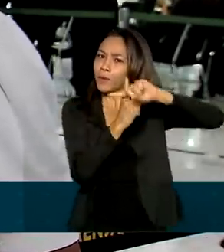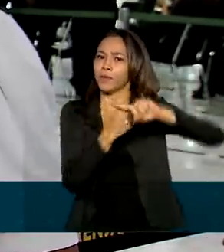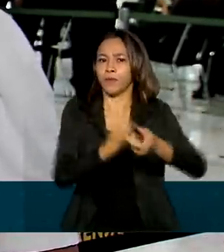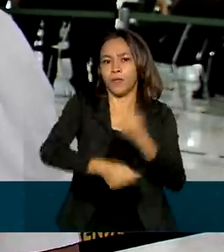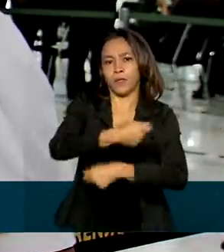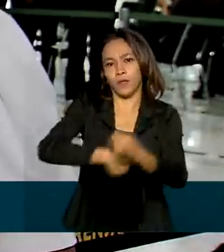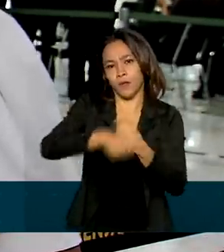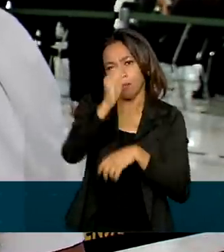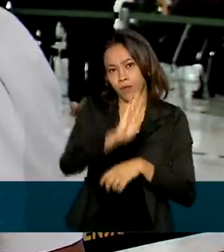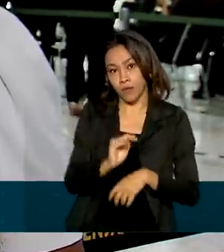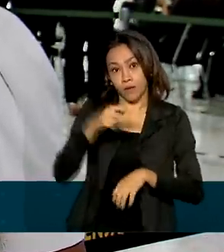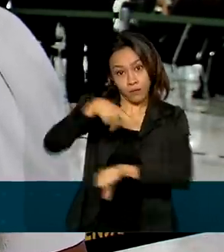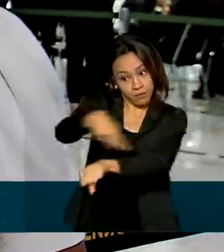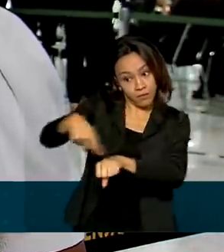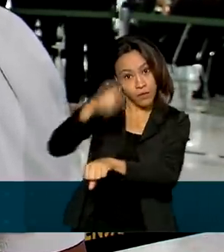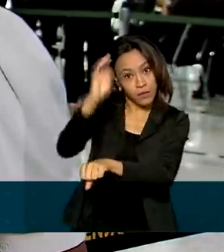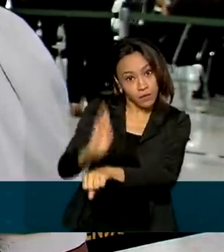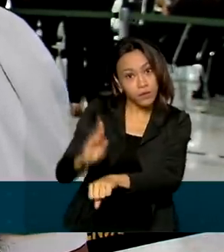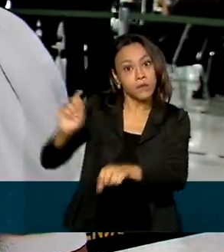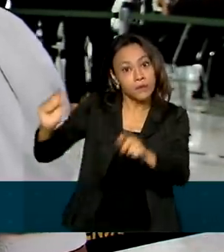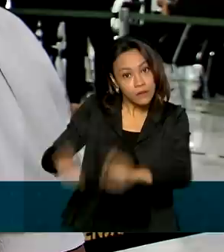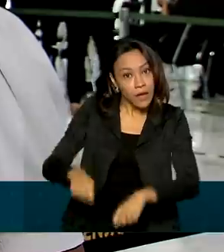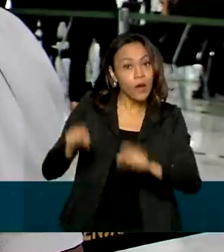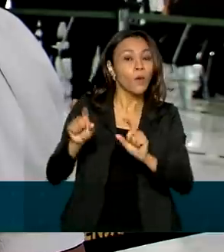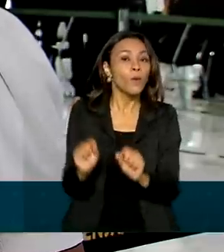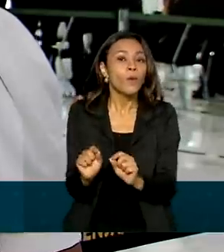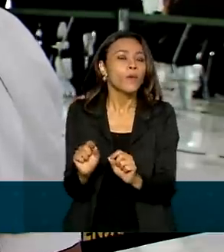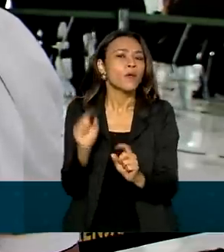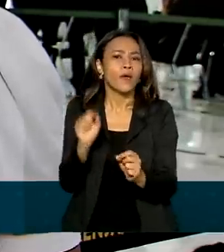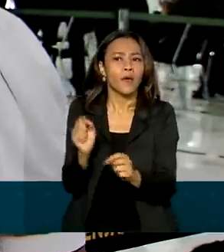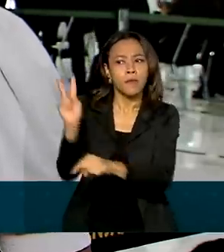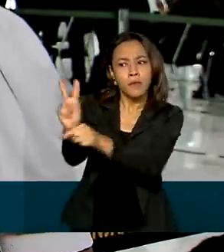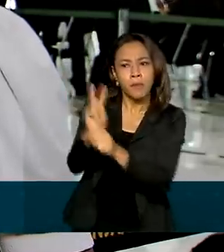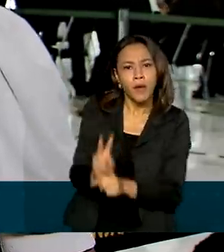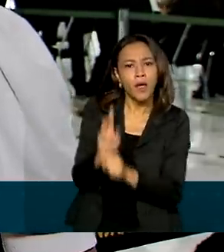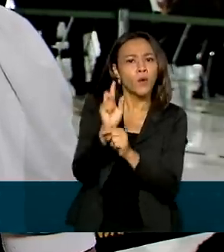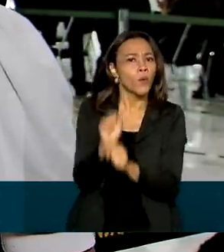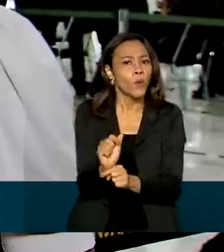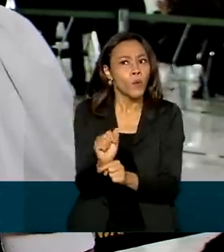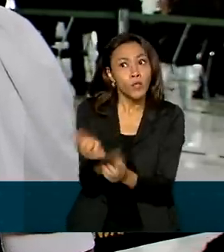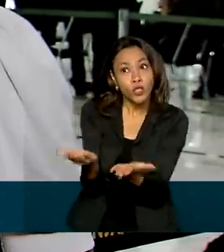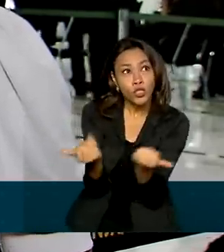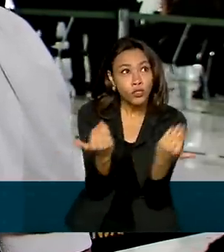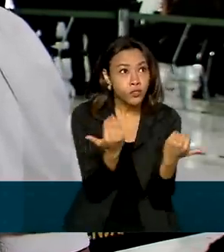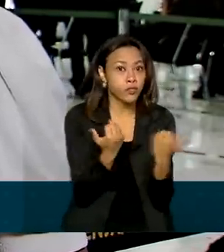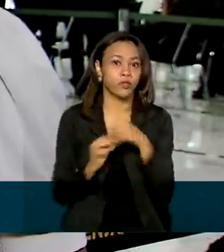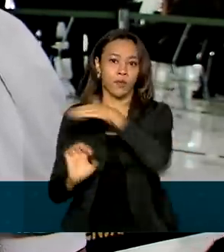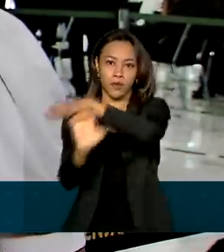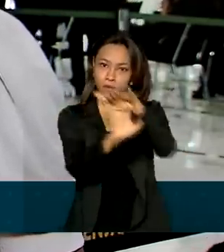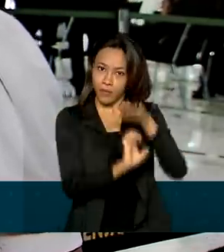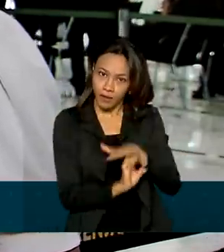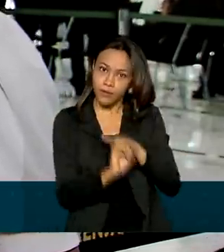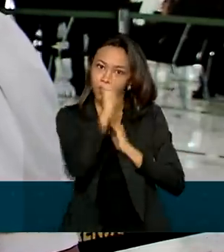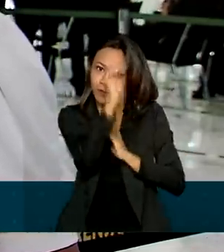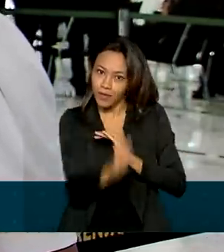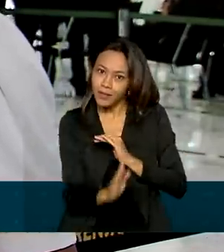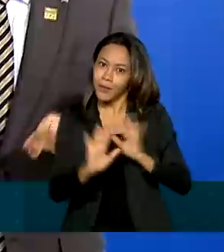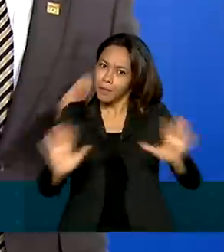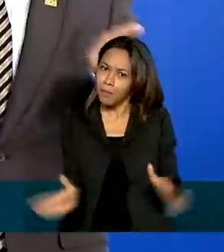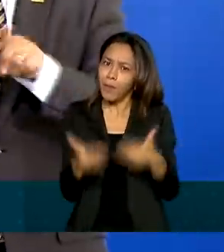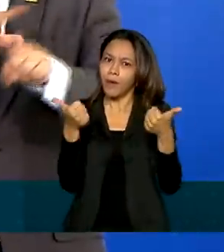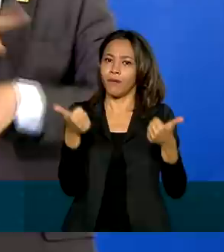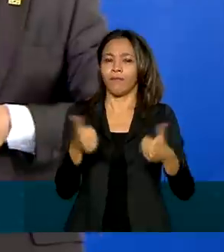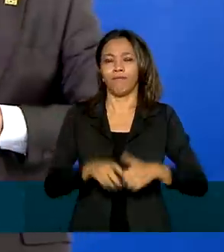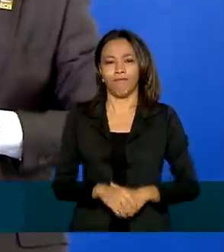país poderá, por exemplo, ampliar a capacidade de obtenção de crédito, atrair investimentos e aumentar a produtividade.